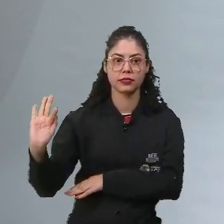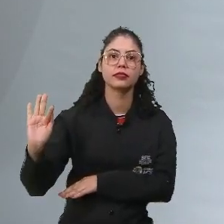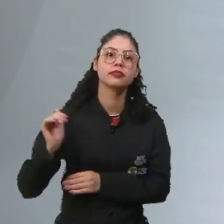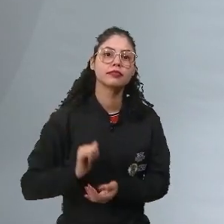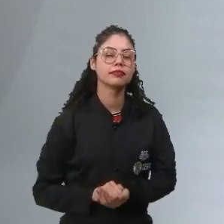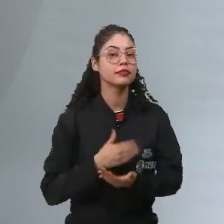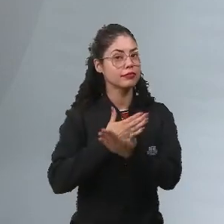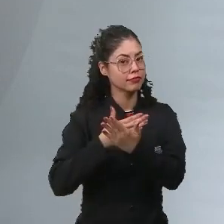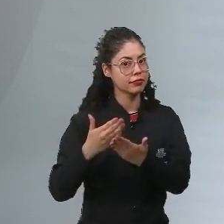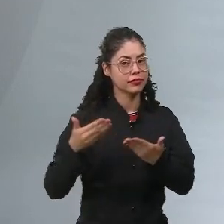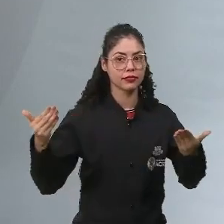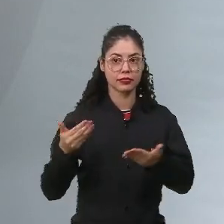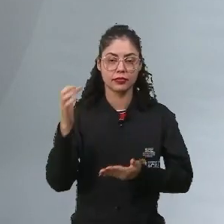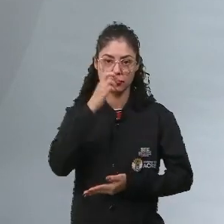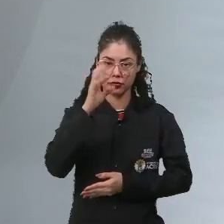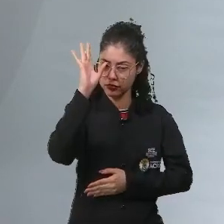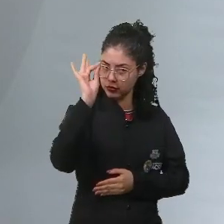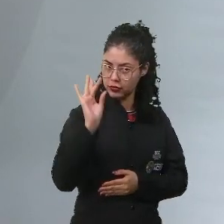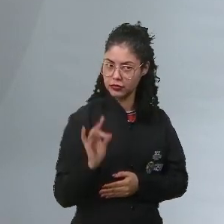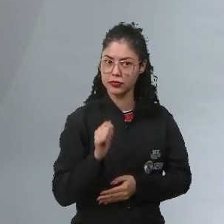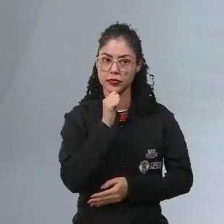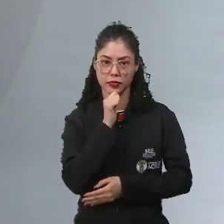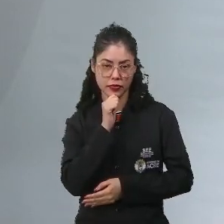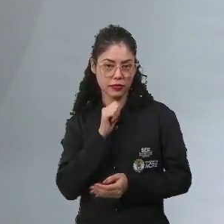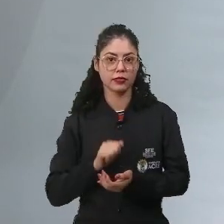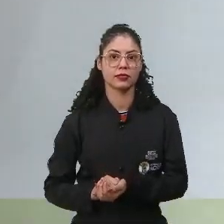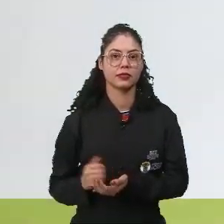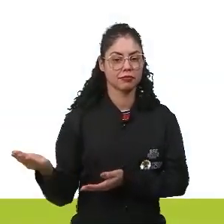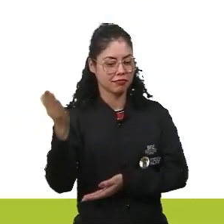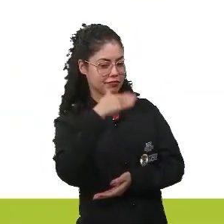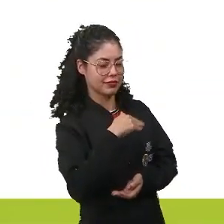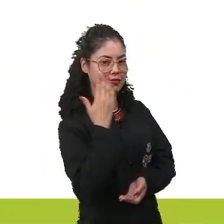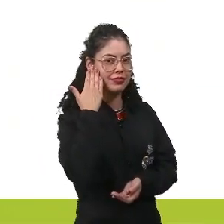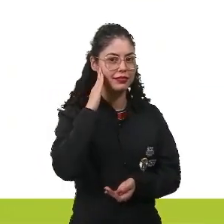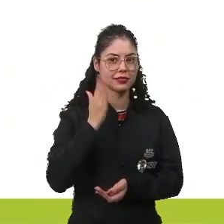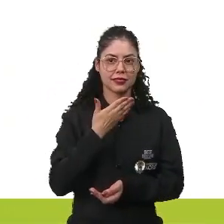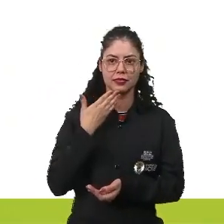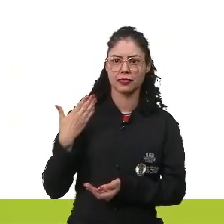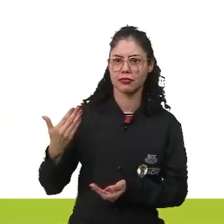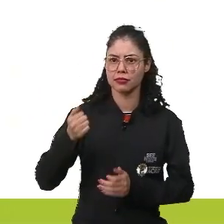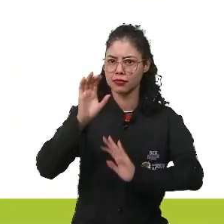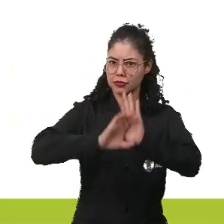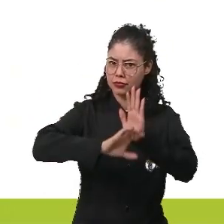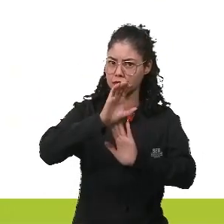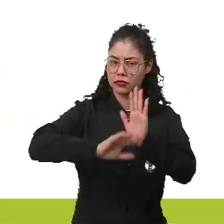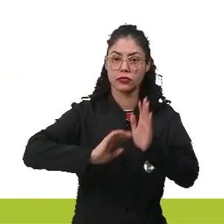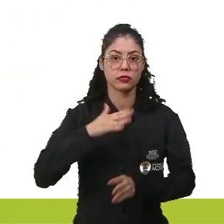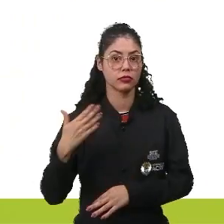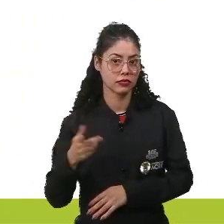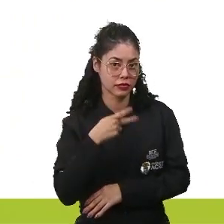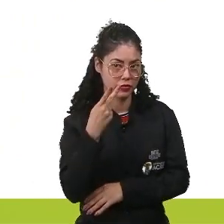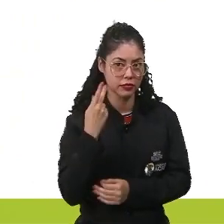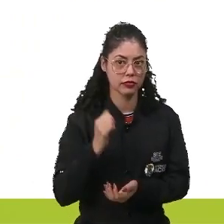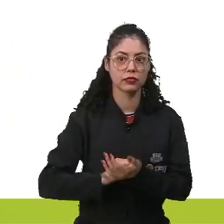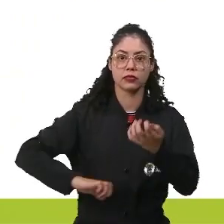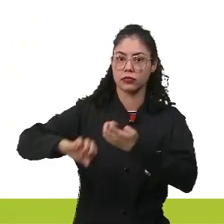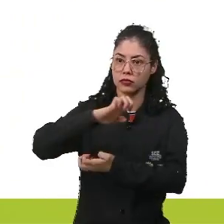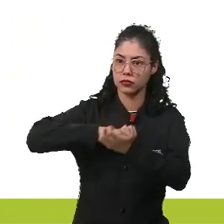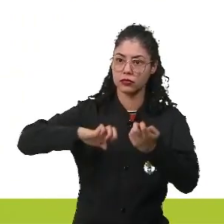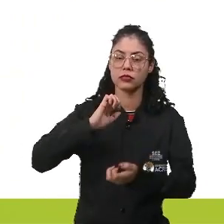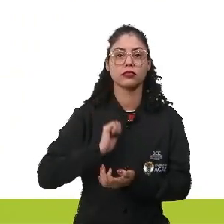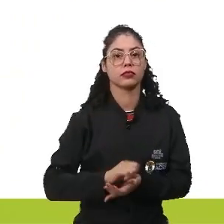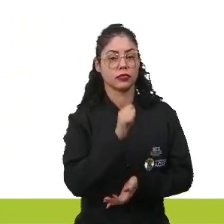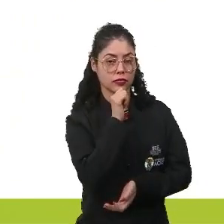Para a gente começar a analisar a Revolução Francesa, vamos aqui entender o contexto, porque quando a gente fala de Revolução,